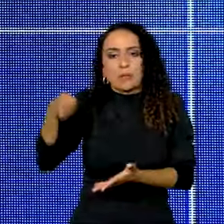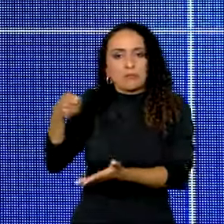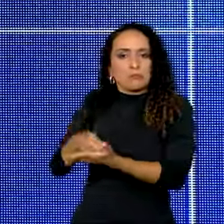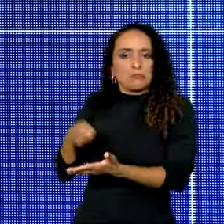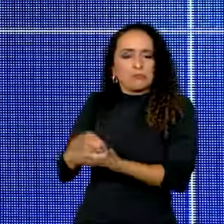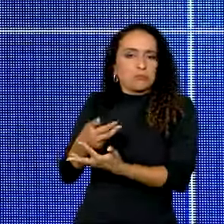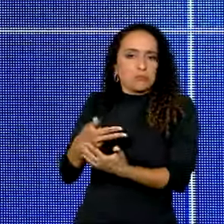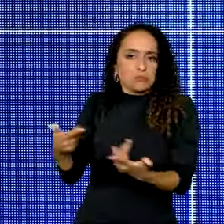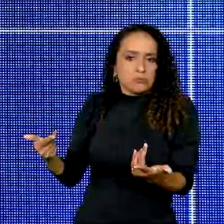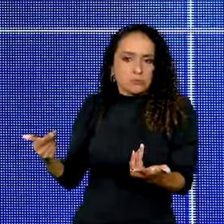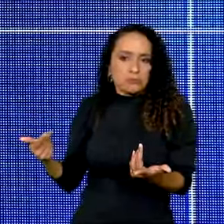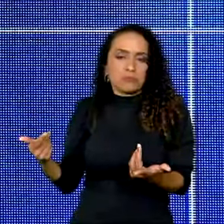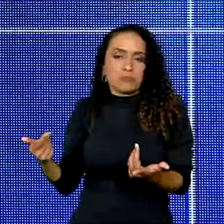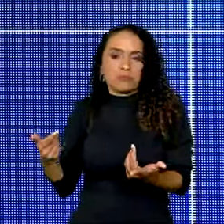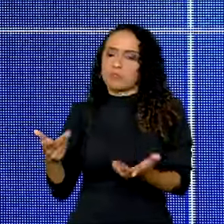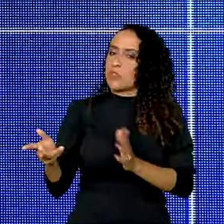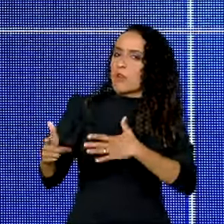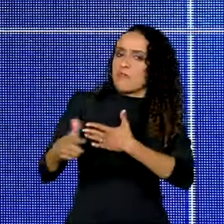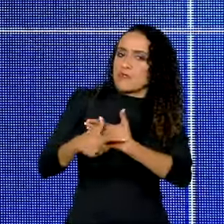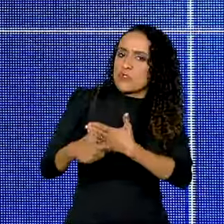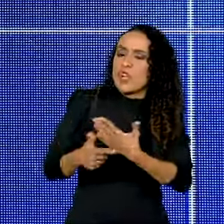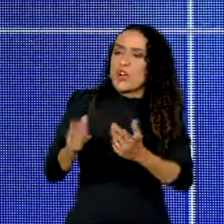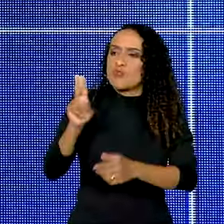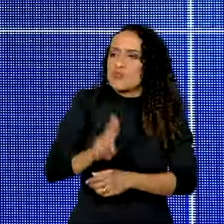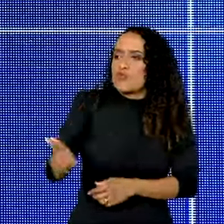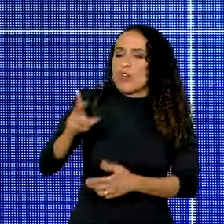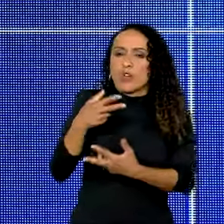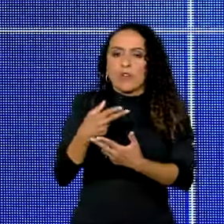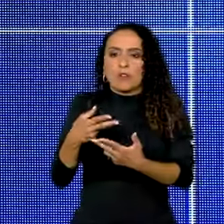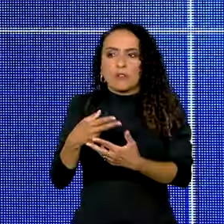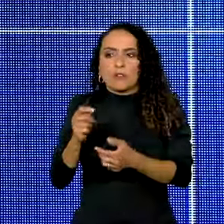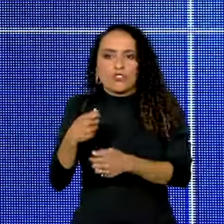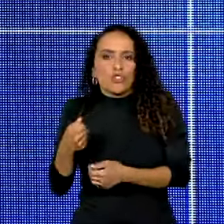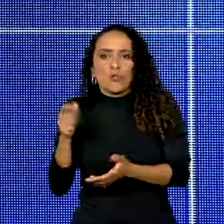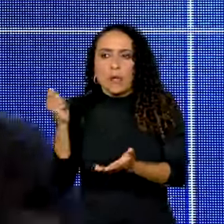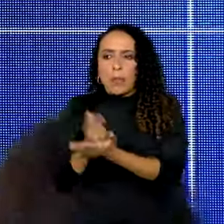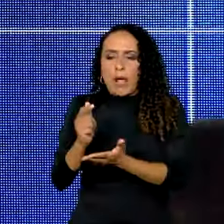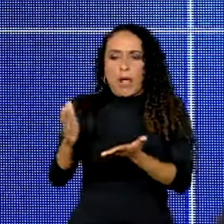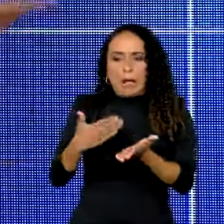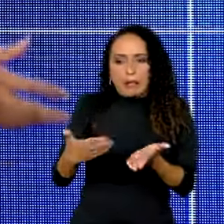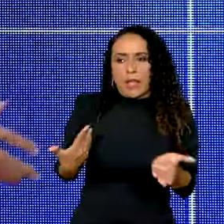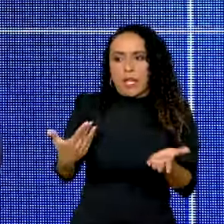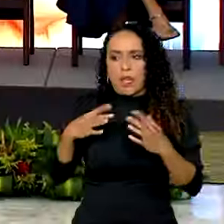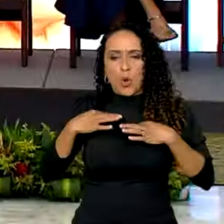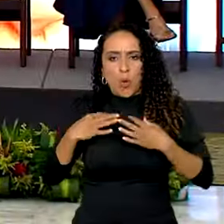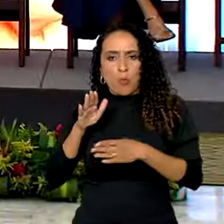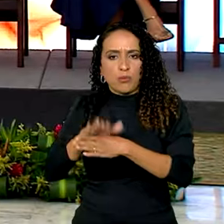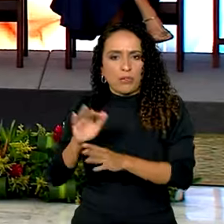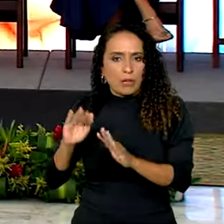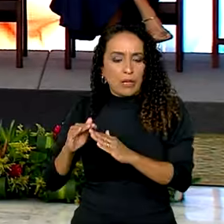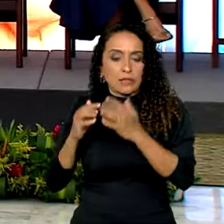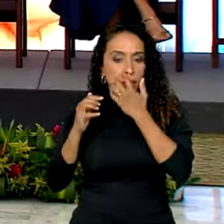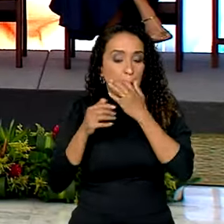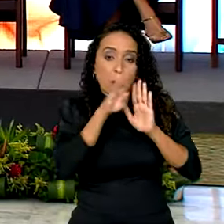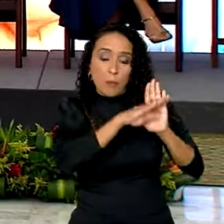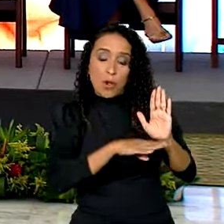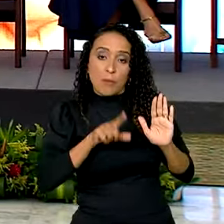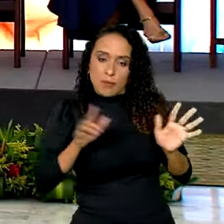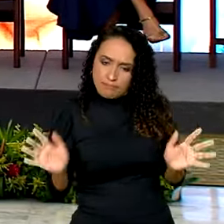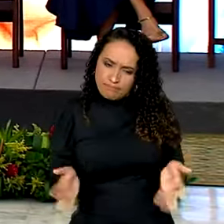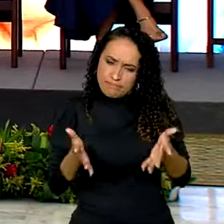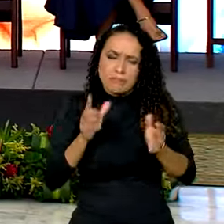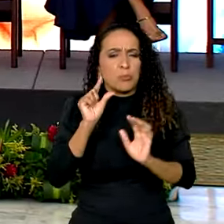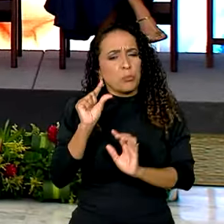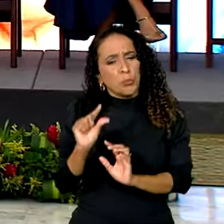o seu papel de usar esse dinheiro para comprar um caderno, uma roupa, ajudar em casa. Esse programa é um incentivo, um